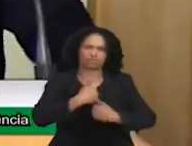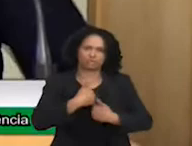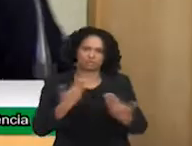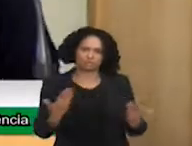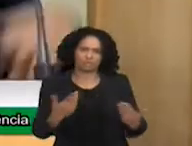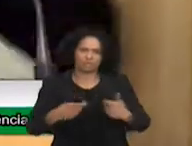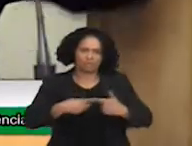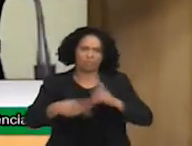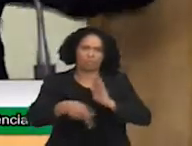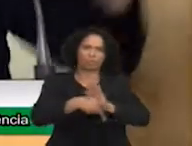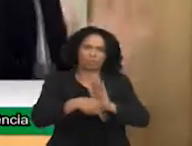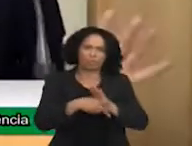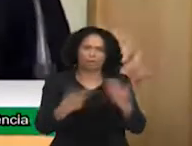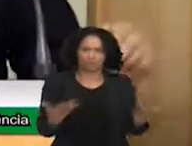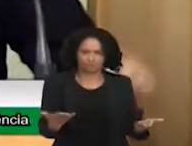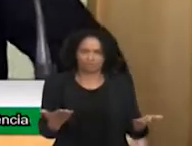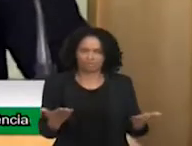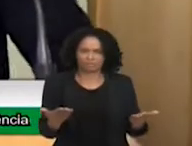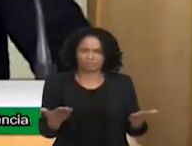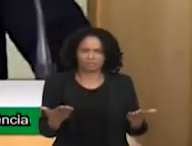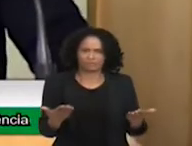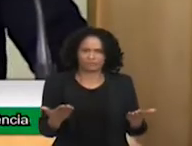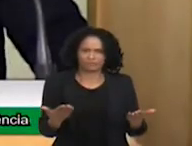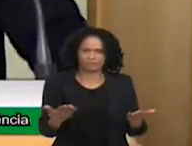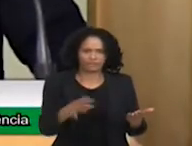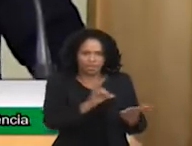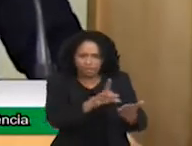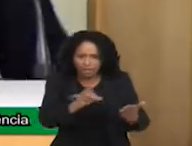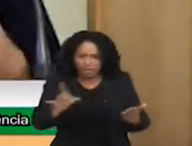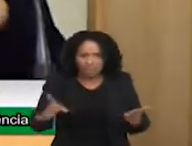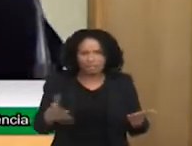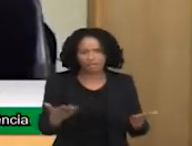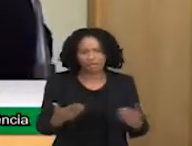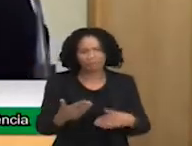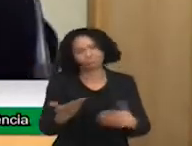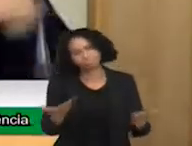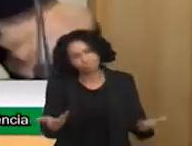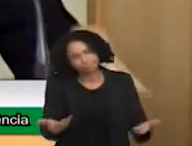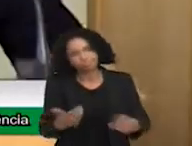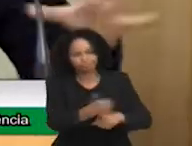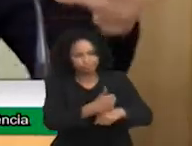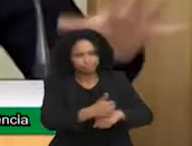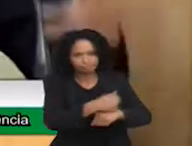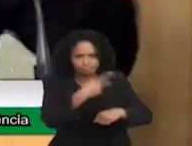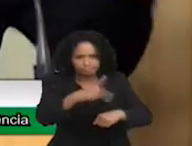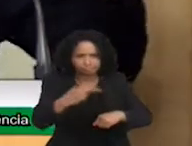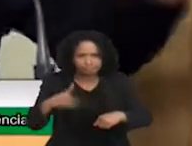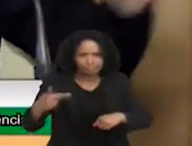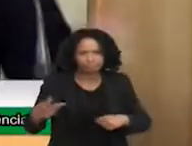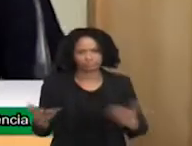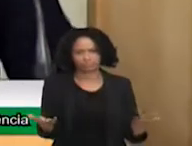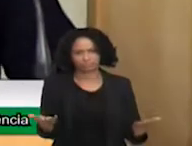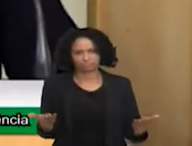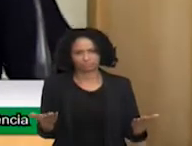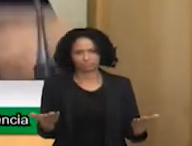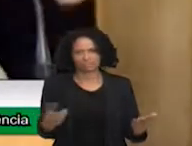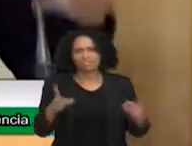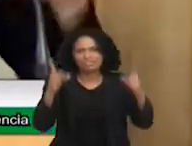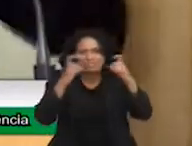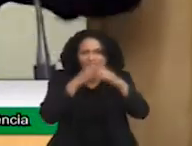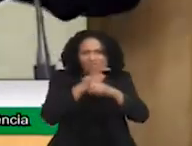Limites. Então, nós temos o RAPS e o SER. Qual a dificuldade dessas coisas? São segmentados.